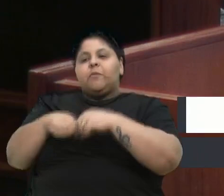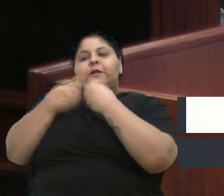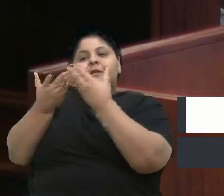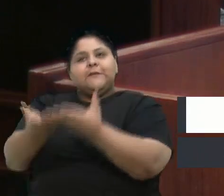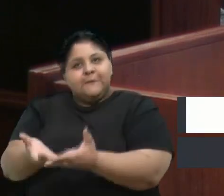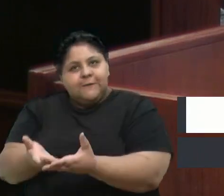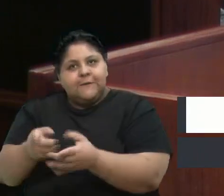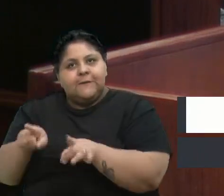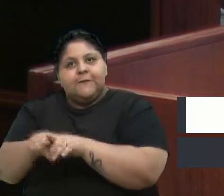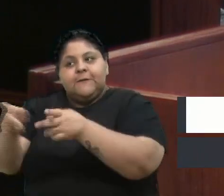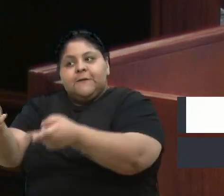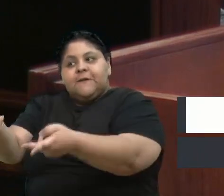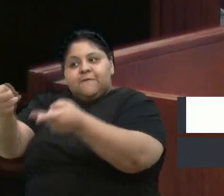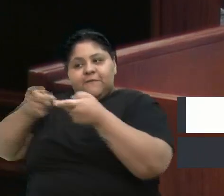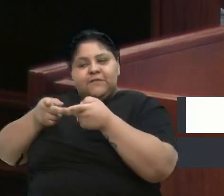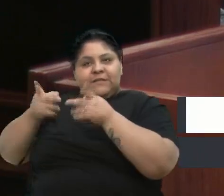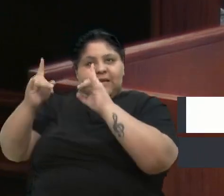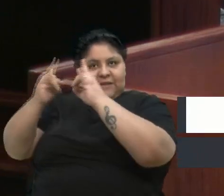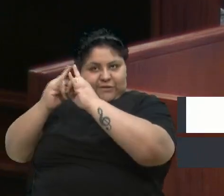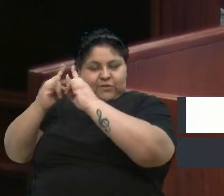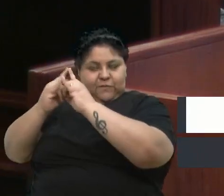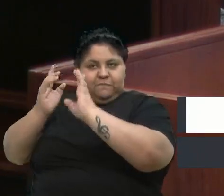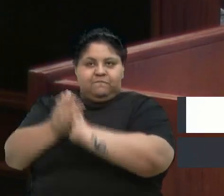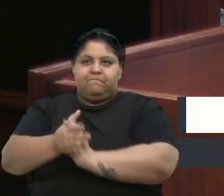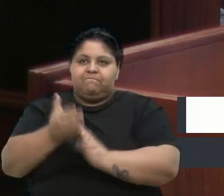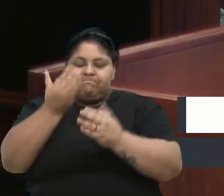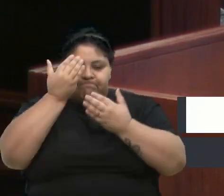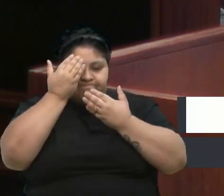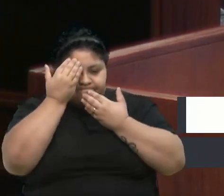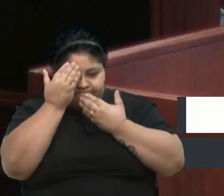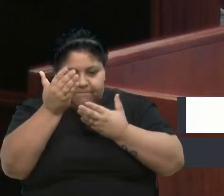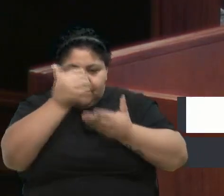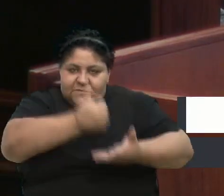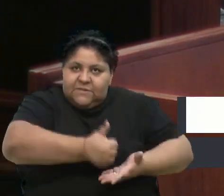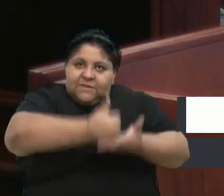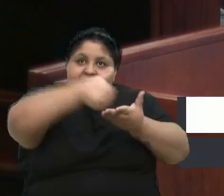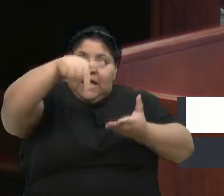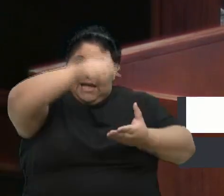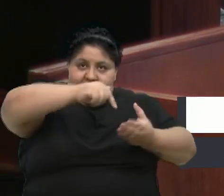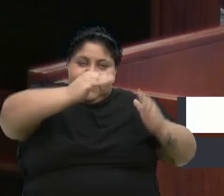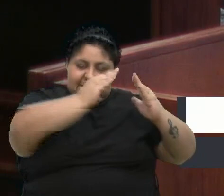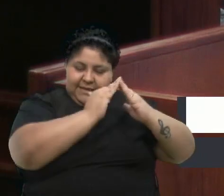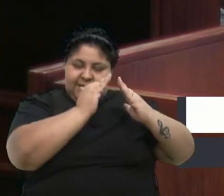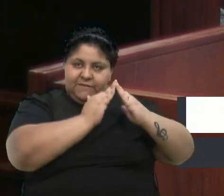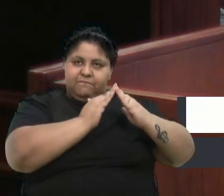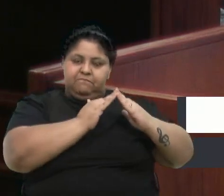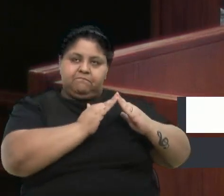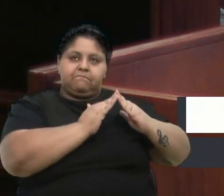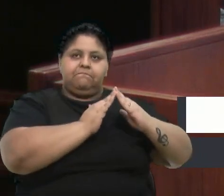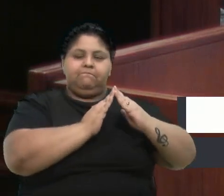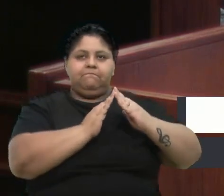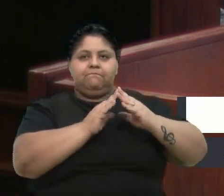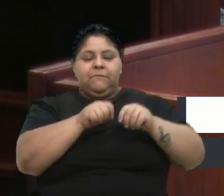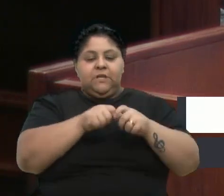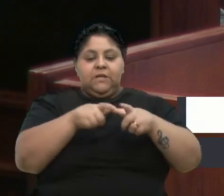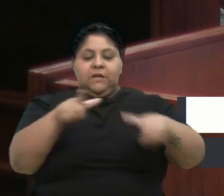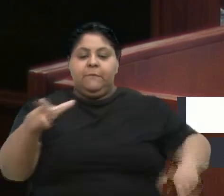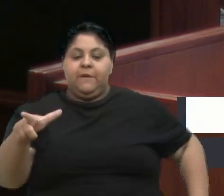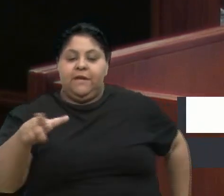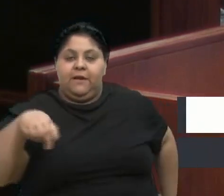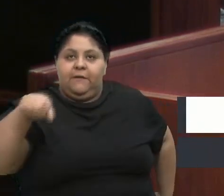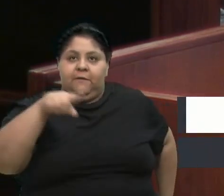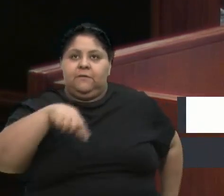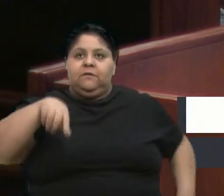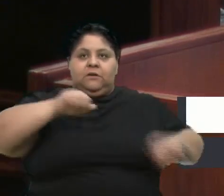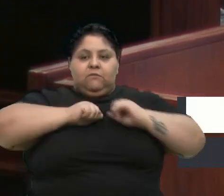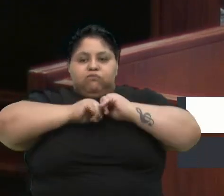visitar as instituições. Agradecemos o apoio desta casa em ampliar nossa mensagem de